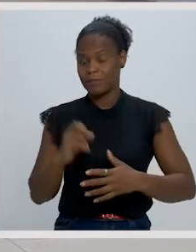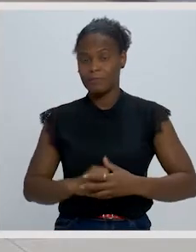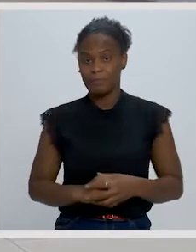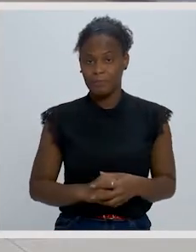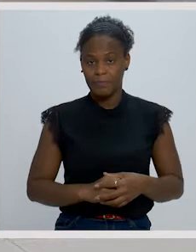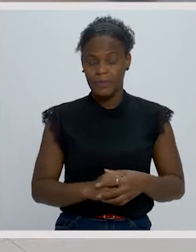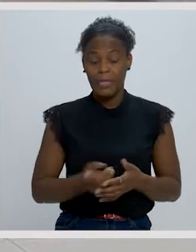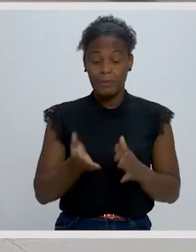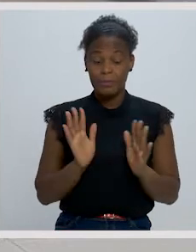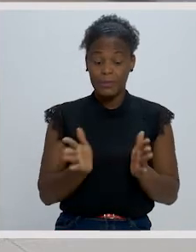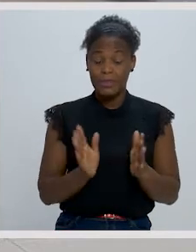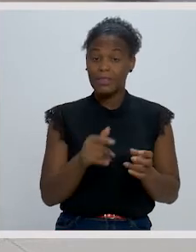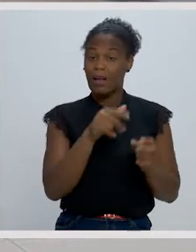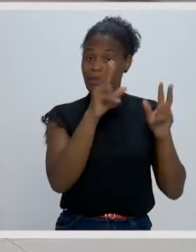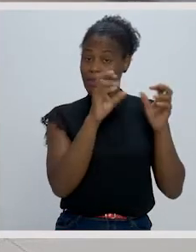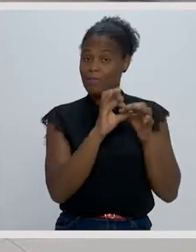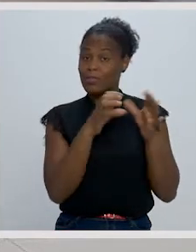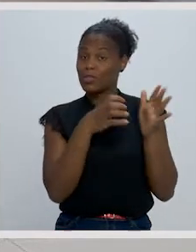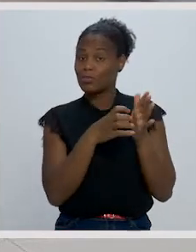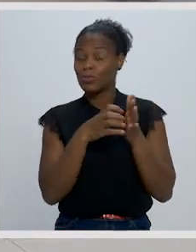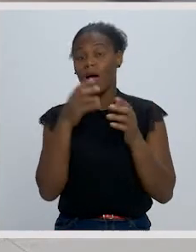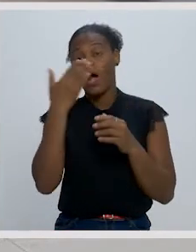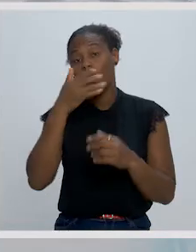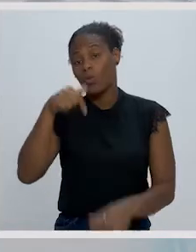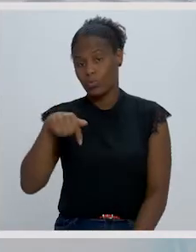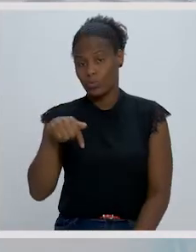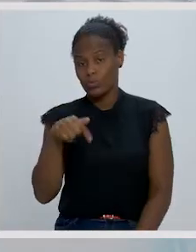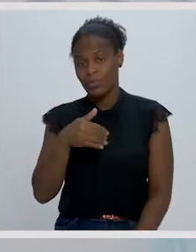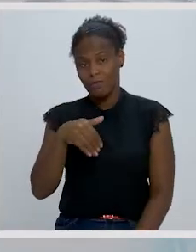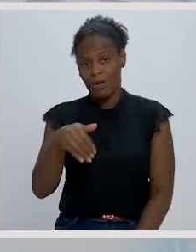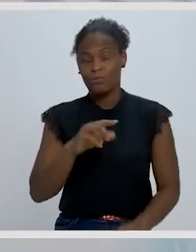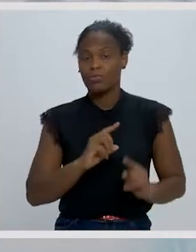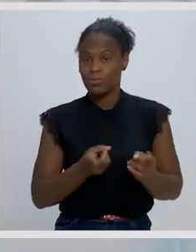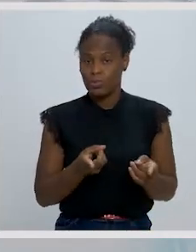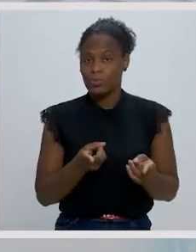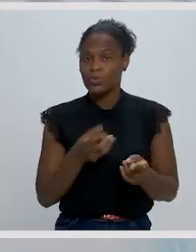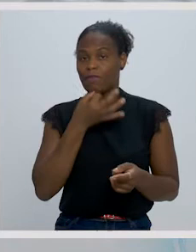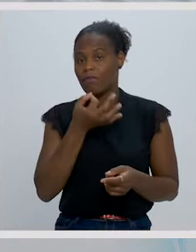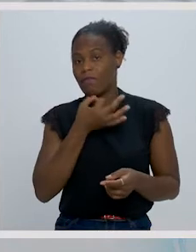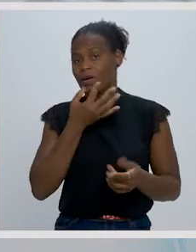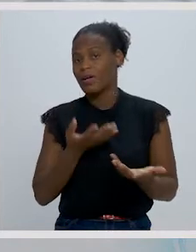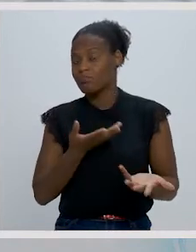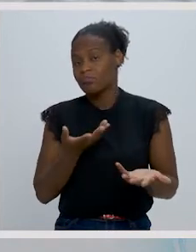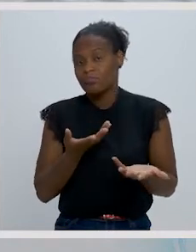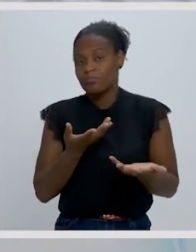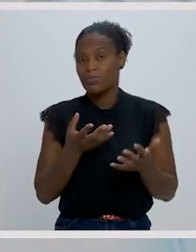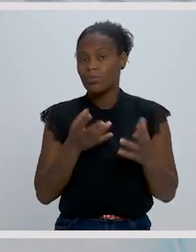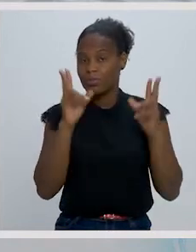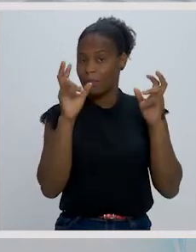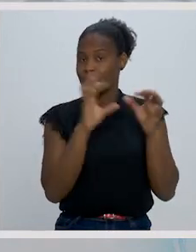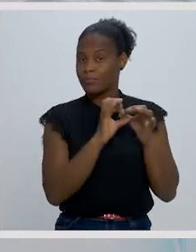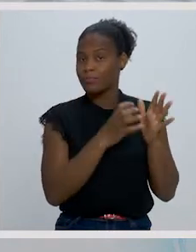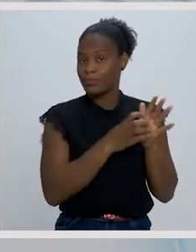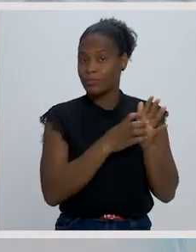E é precisamente do simbolismo o tema da nossa aula de hoje. Vamos começar a falar do simbolismo.